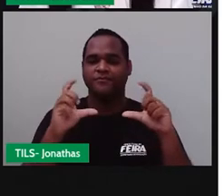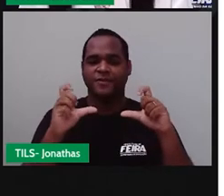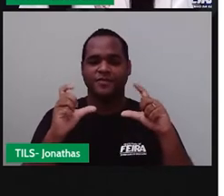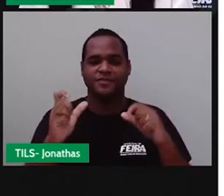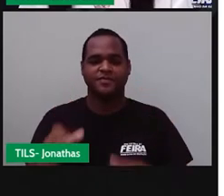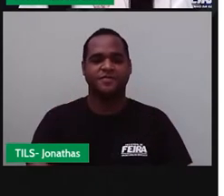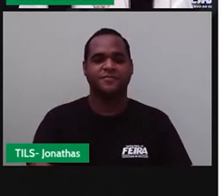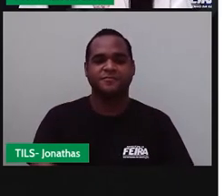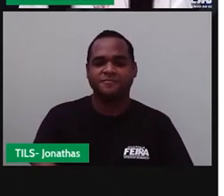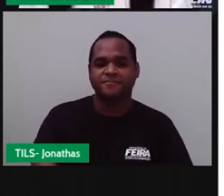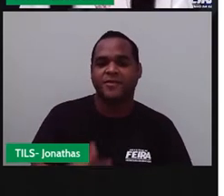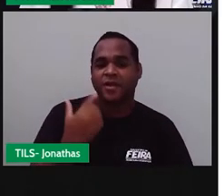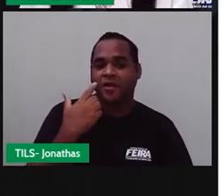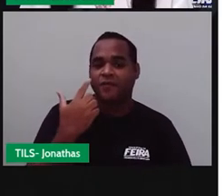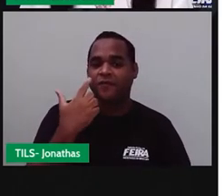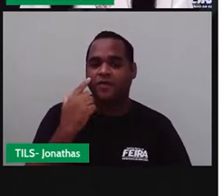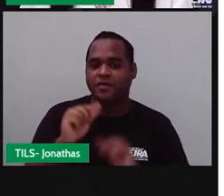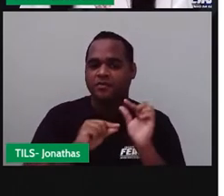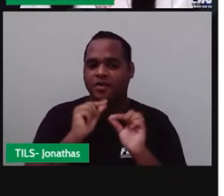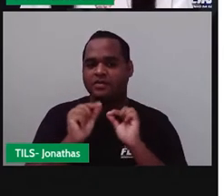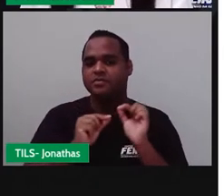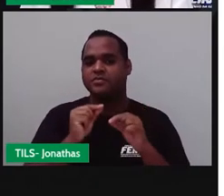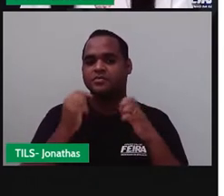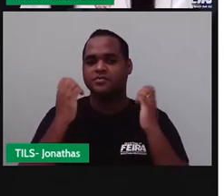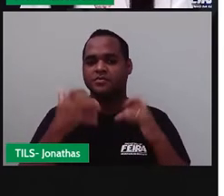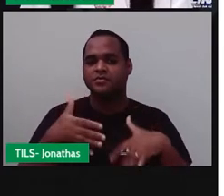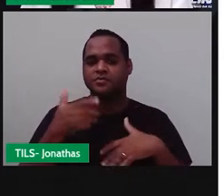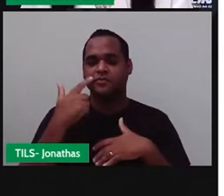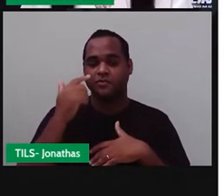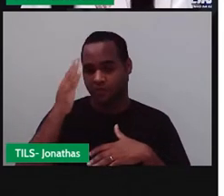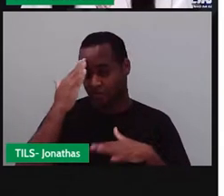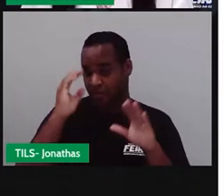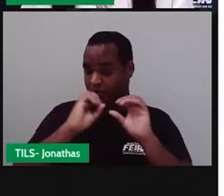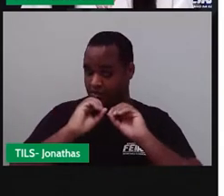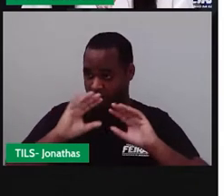O que é que você vê? O que é que você está interpretando?